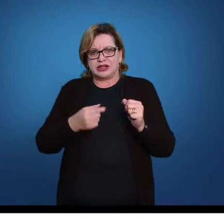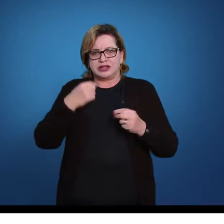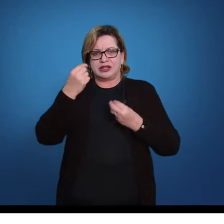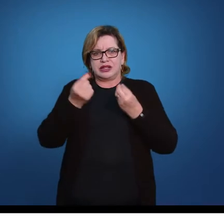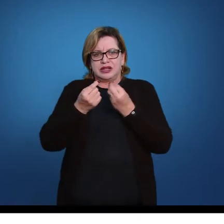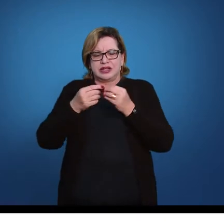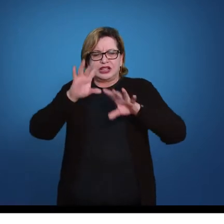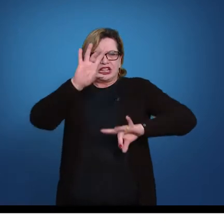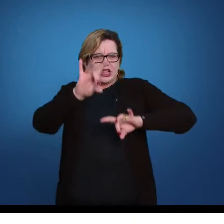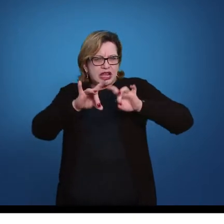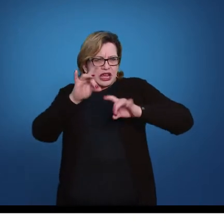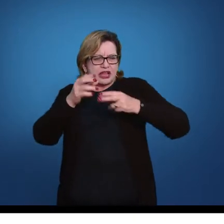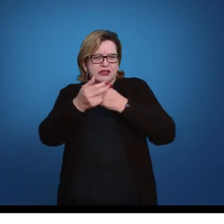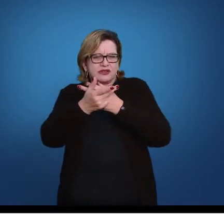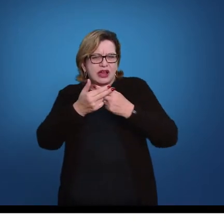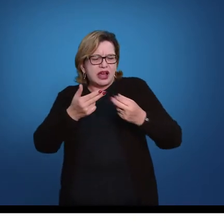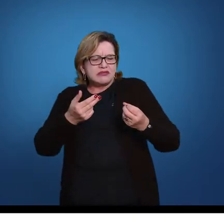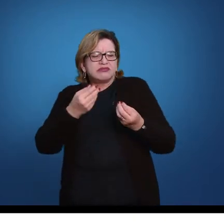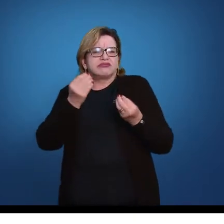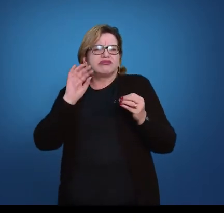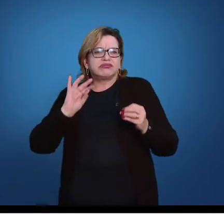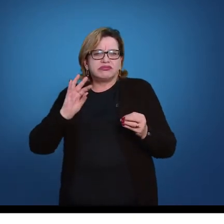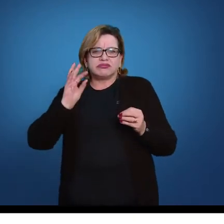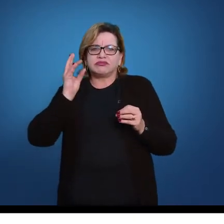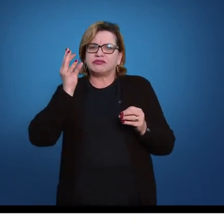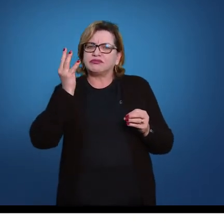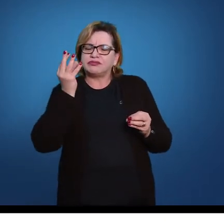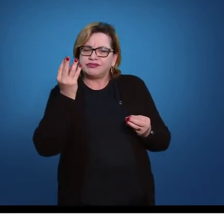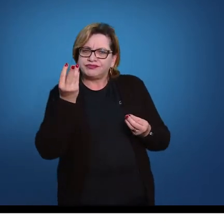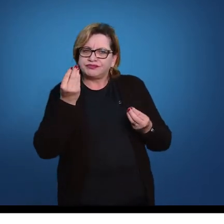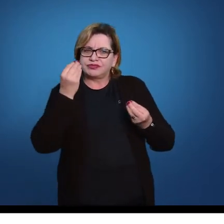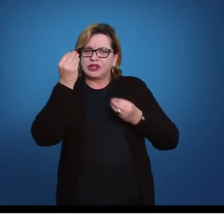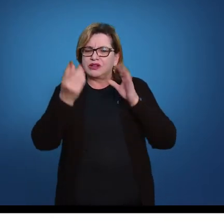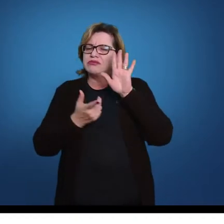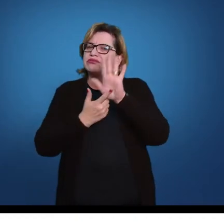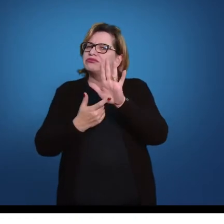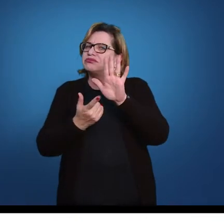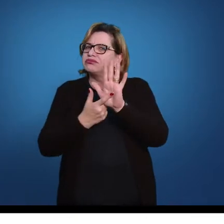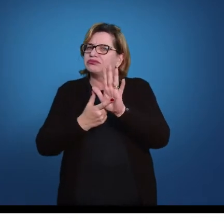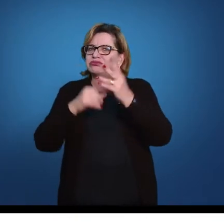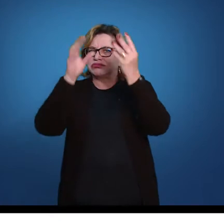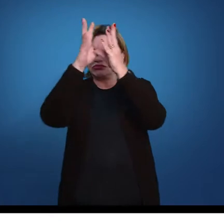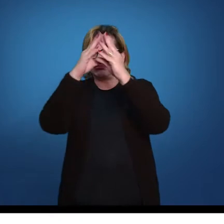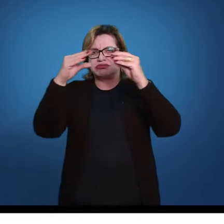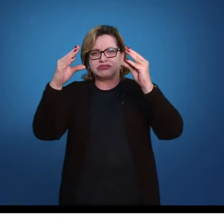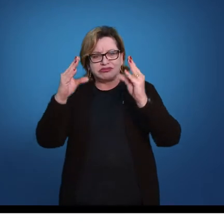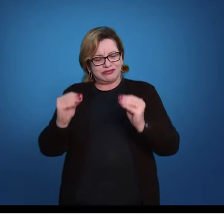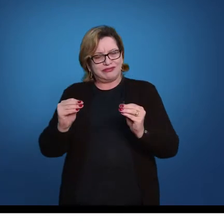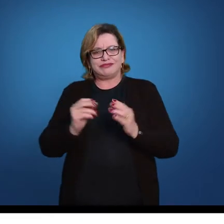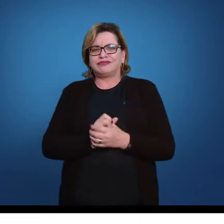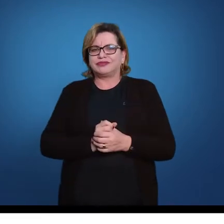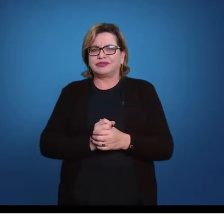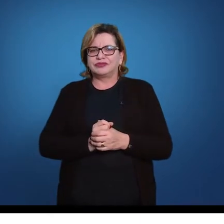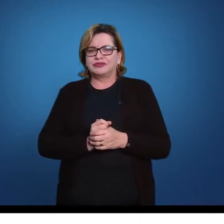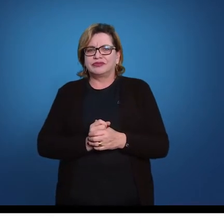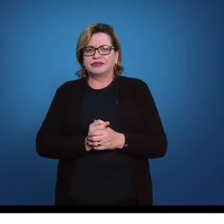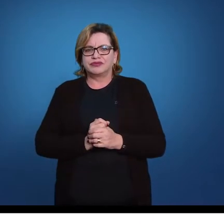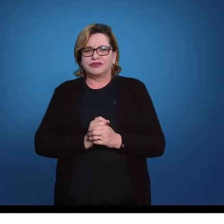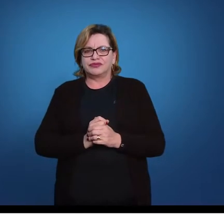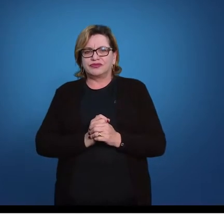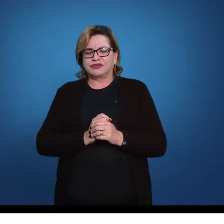pequenas esquetes, pequenas peças teatrais passam a ser apresentadas no circo. Então,